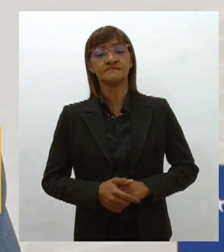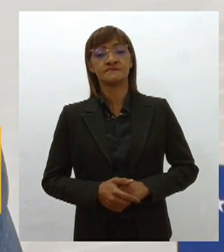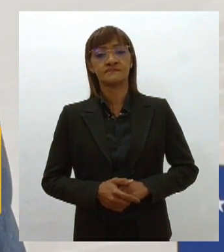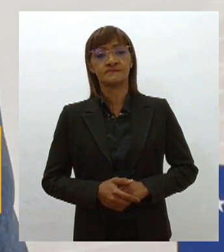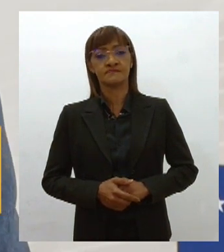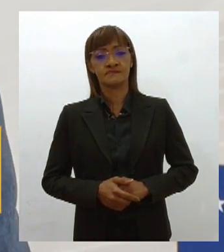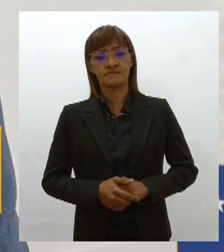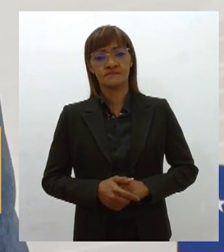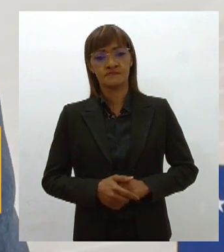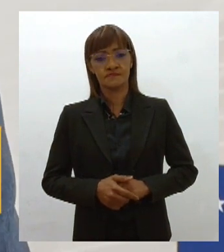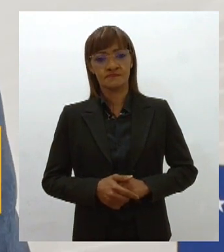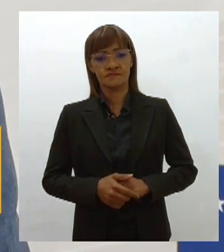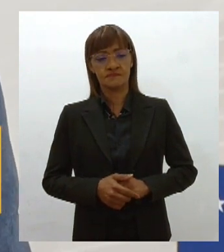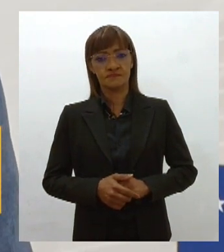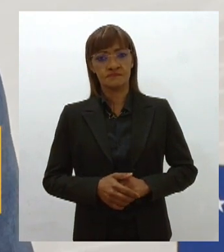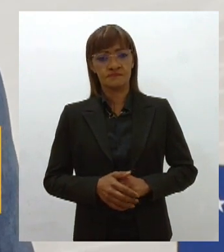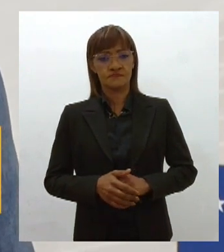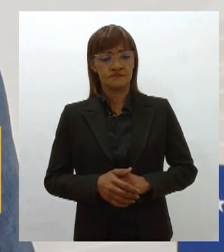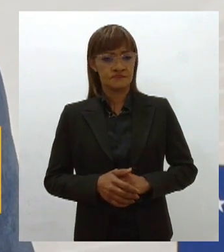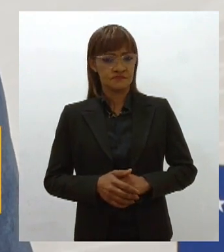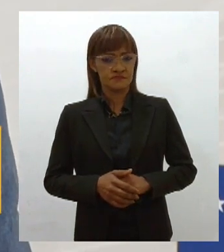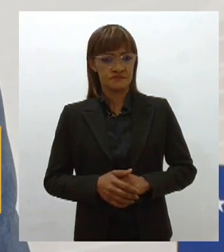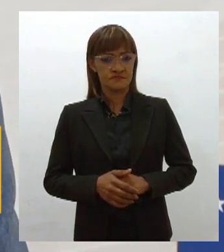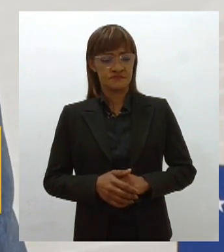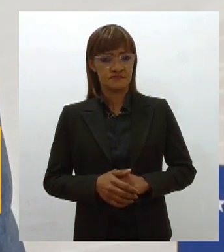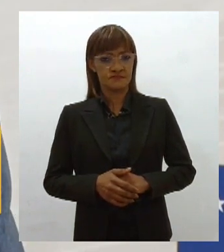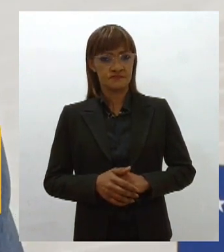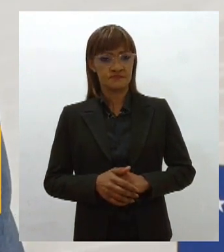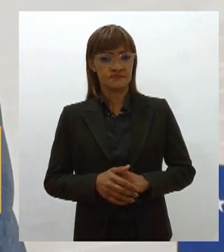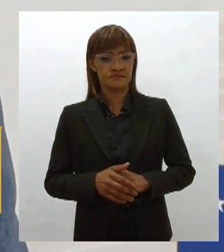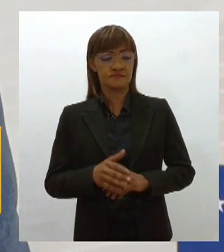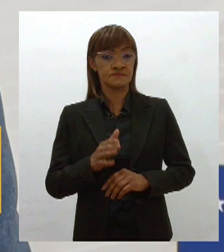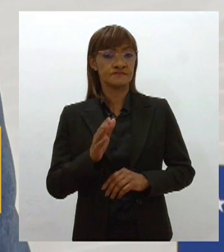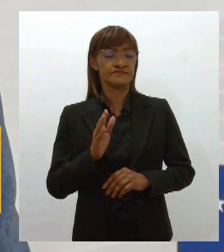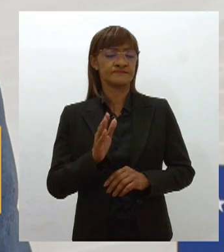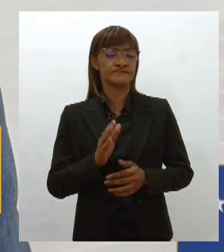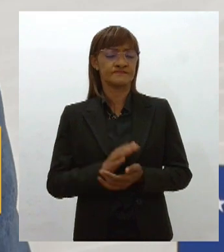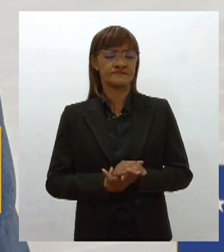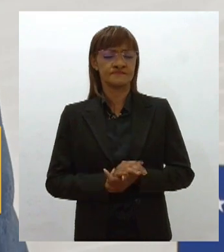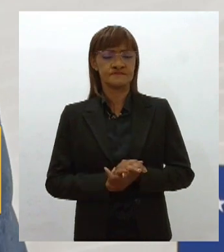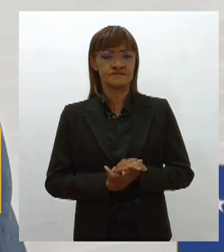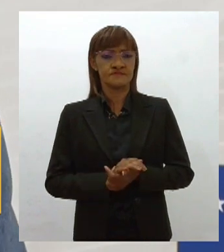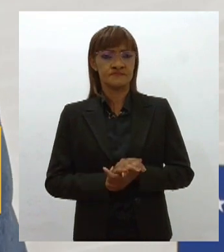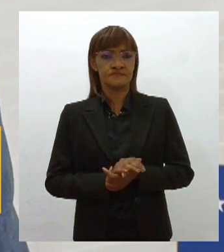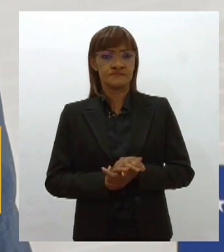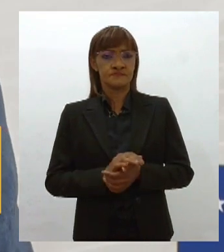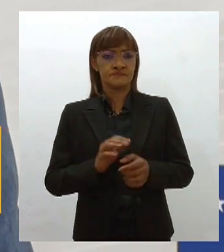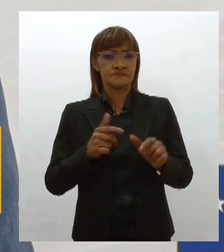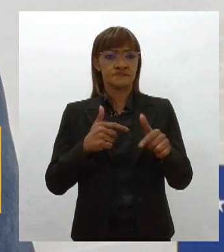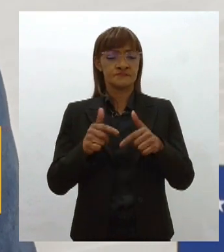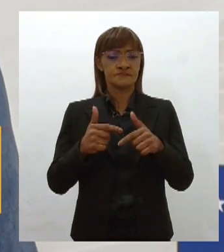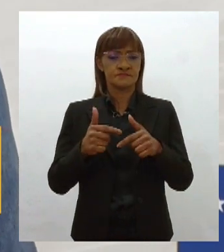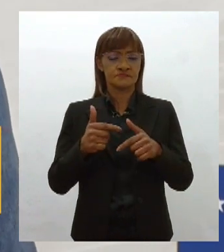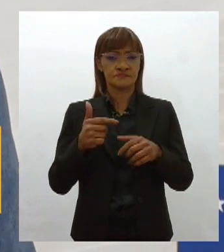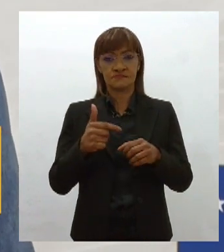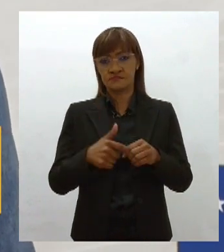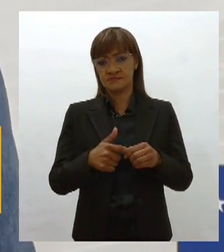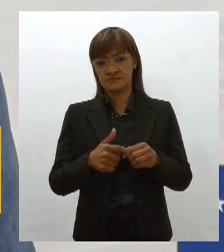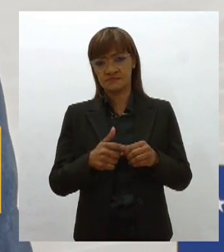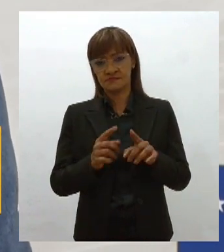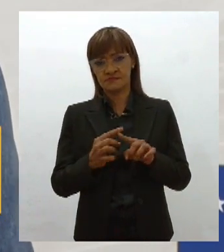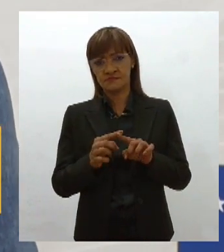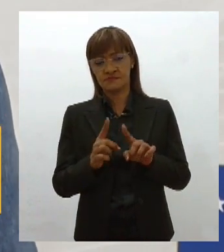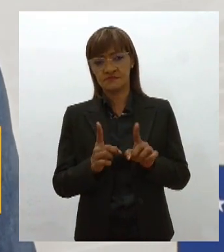Previdência e estava trabalhando em um posto de combustível. Essas pessoas não podem estar trabalhando, porque quando